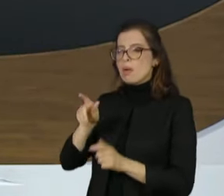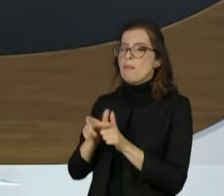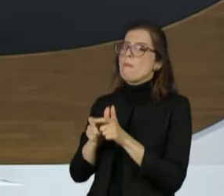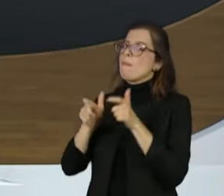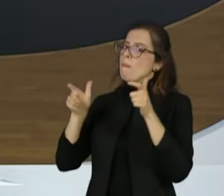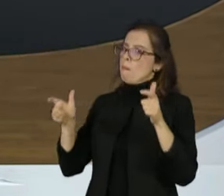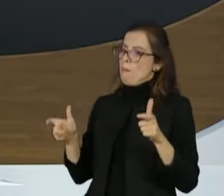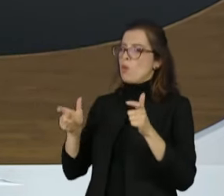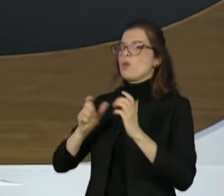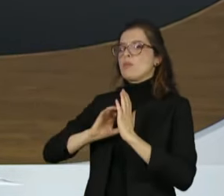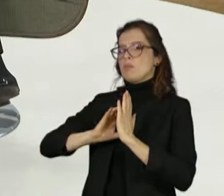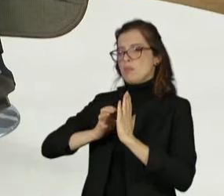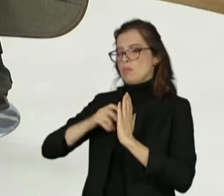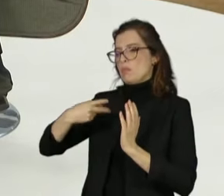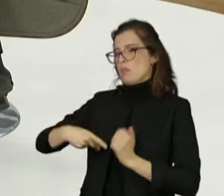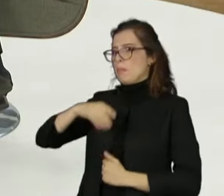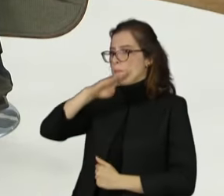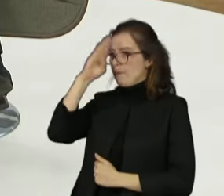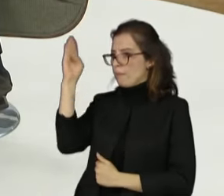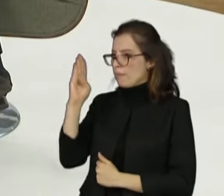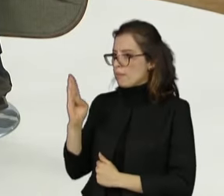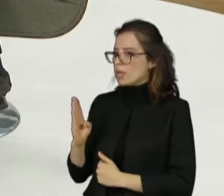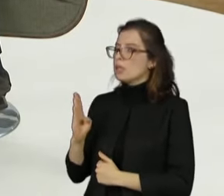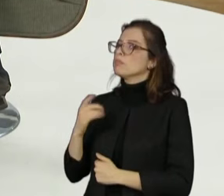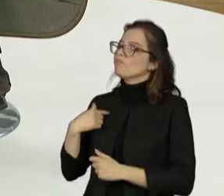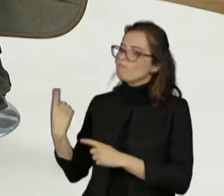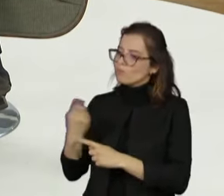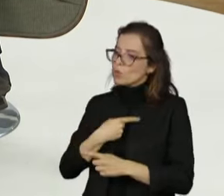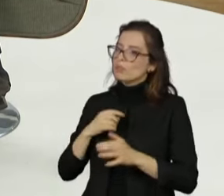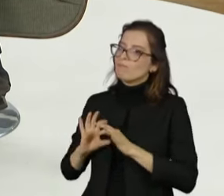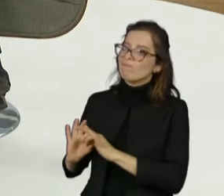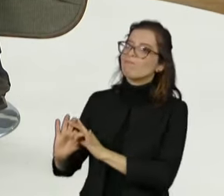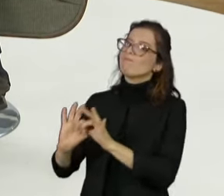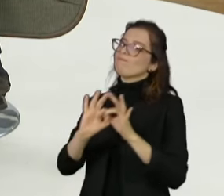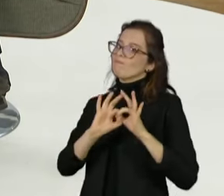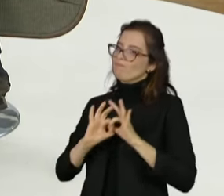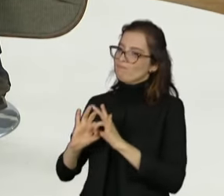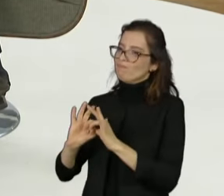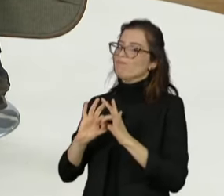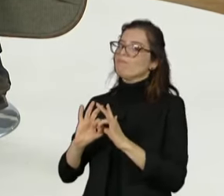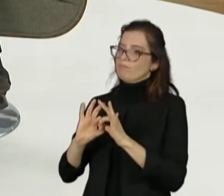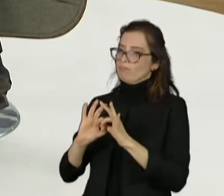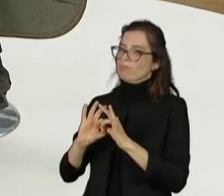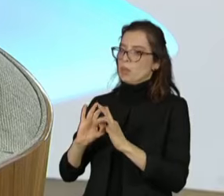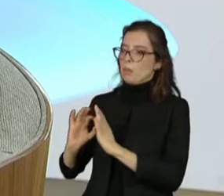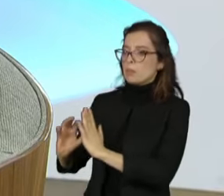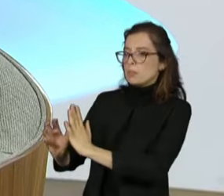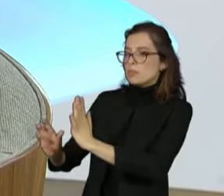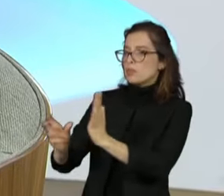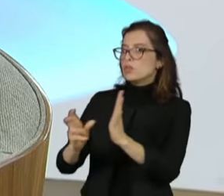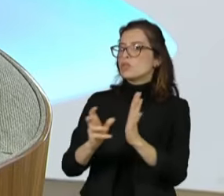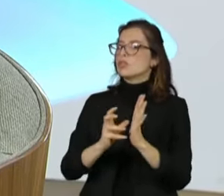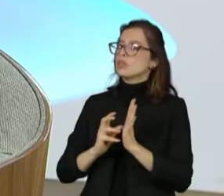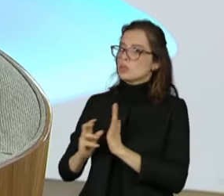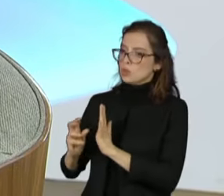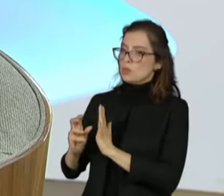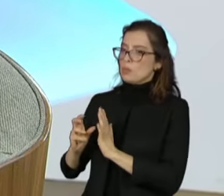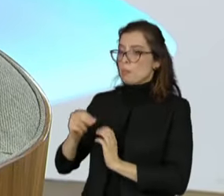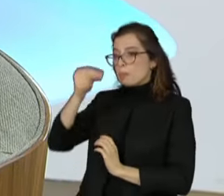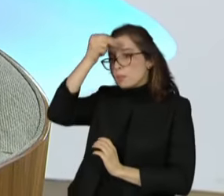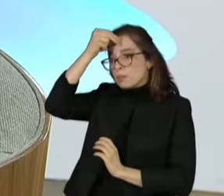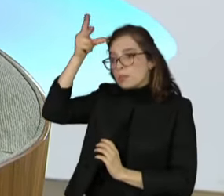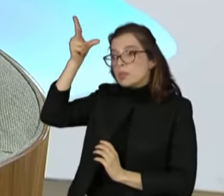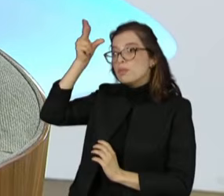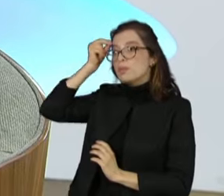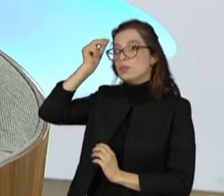mas nós temos a unidade do partido. E não vamos nos esquecer que esse um partido municipalista. sua força não está nos governos estaduais. A sua força está